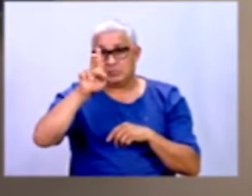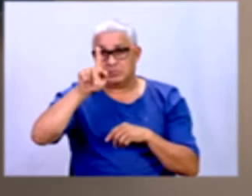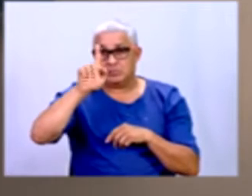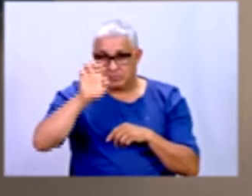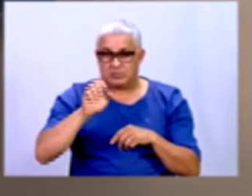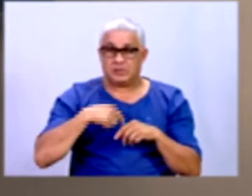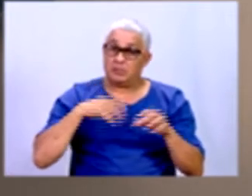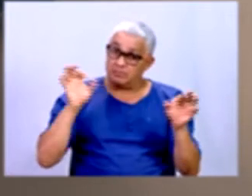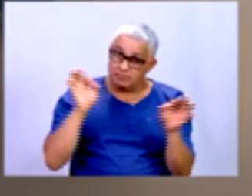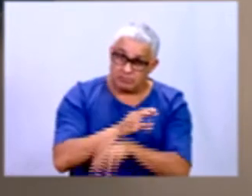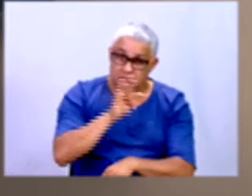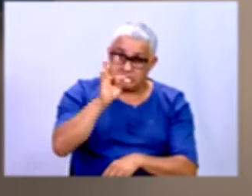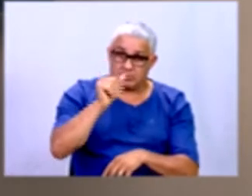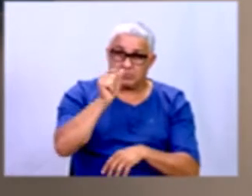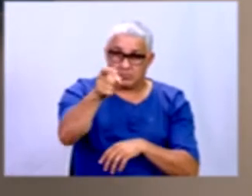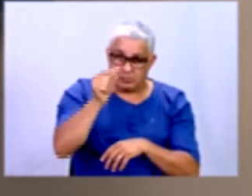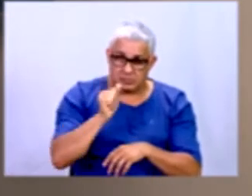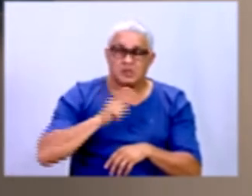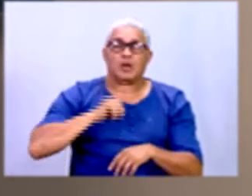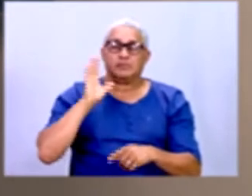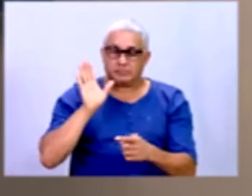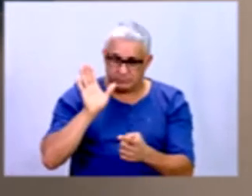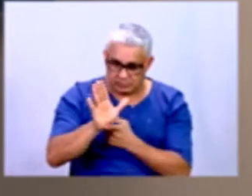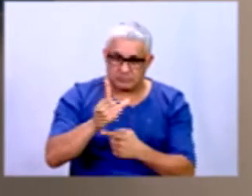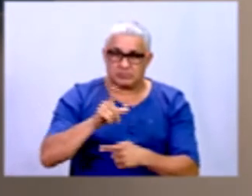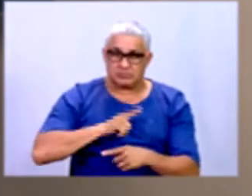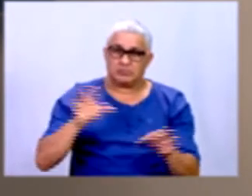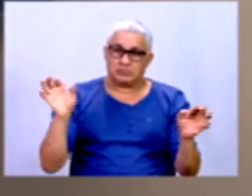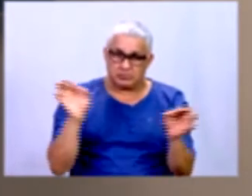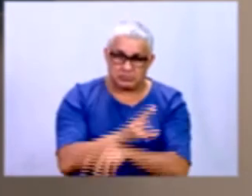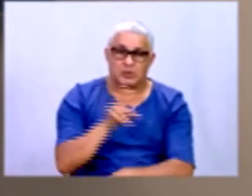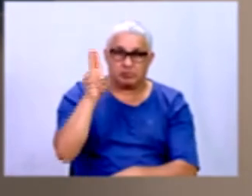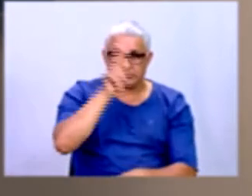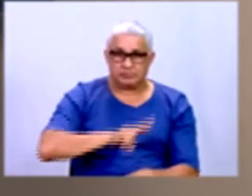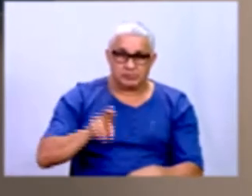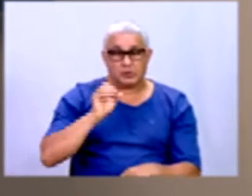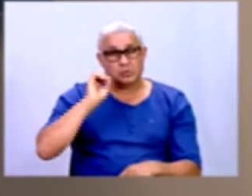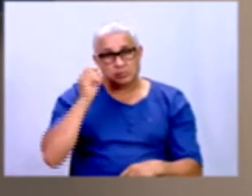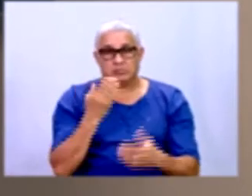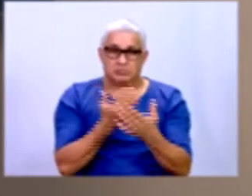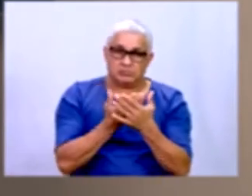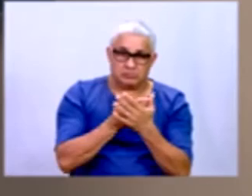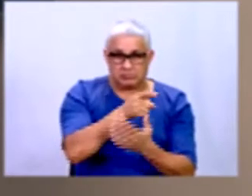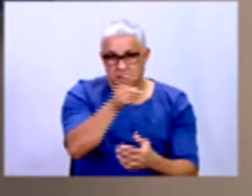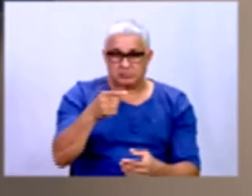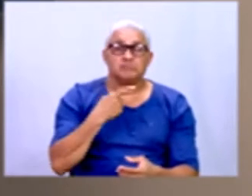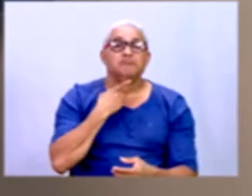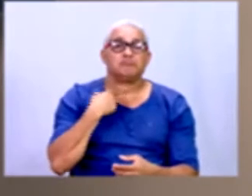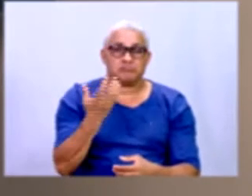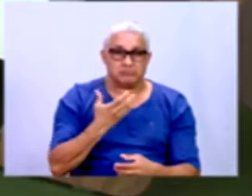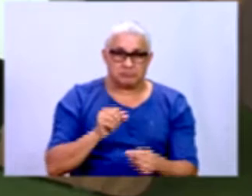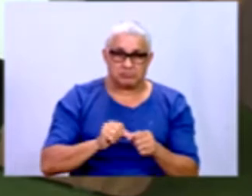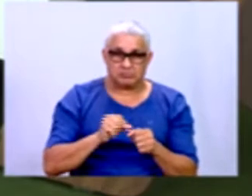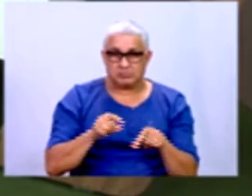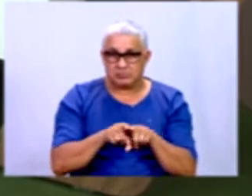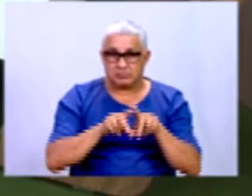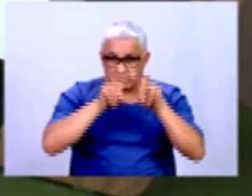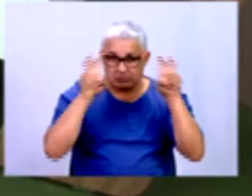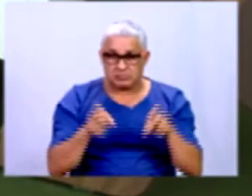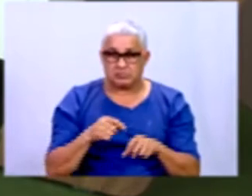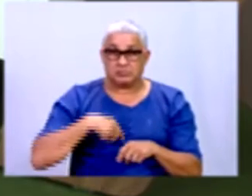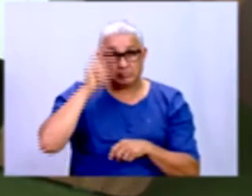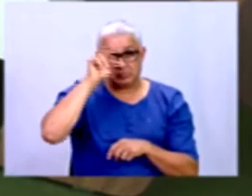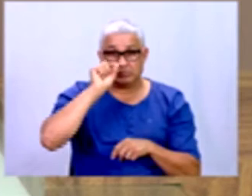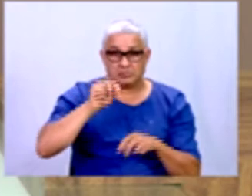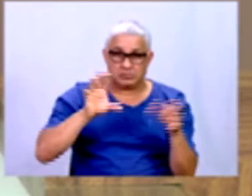prontas. Elas já vão estar disponíveis para o uso ou para um estudo que vocês queiram fazer em determinado assunto, Lembrando que aqui a gente está trabalhando